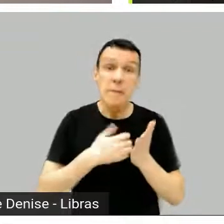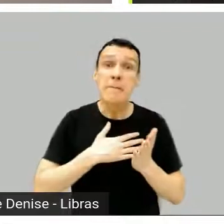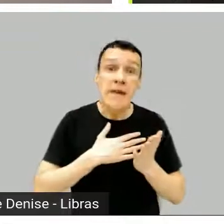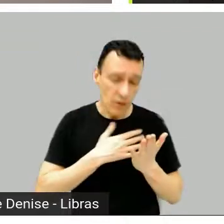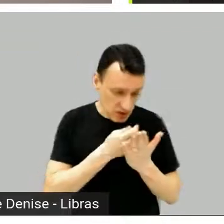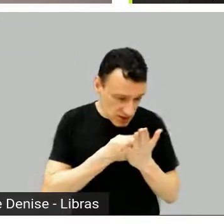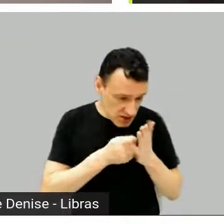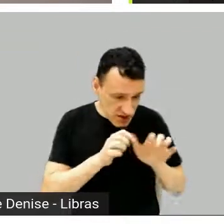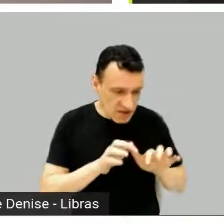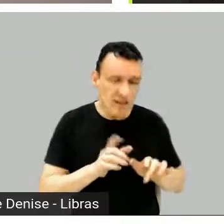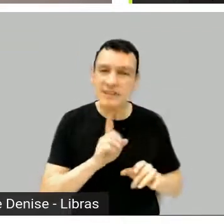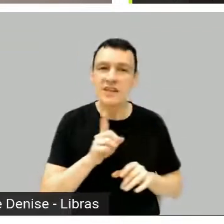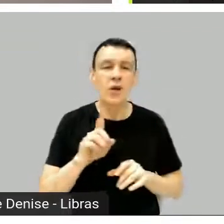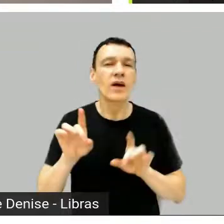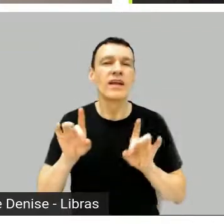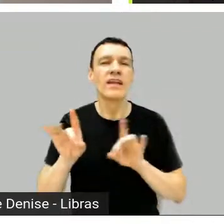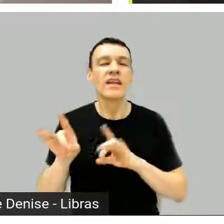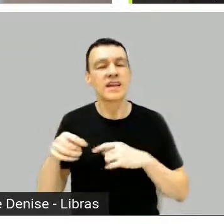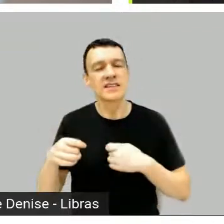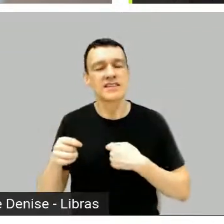é um peão de obra do roteiro.